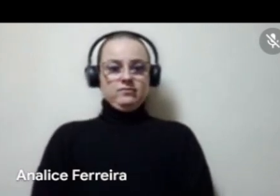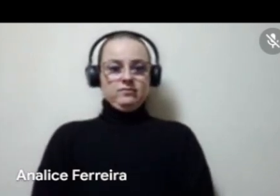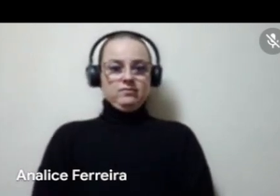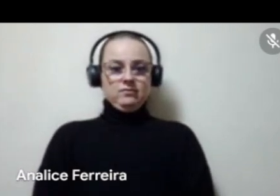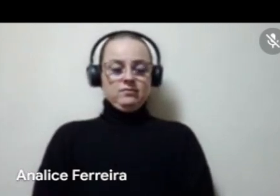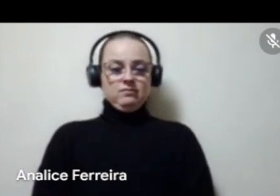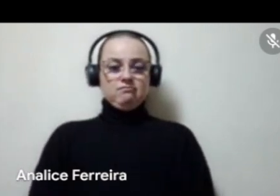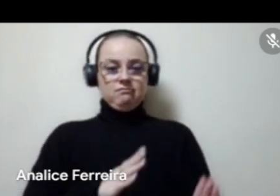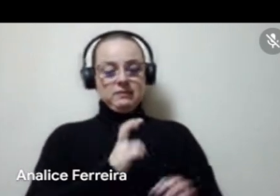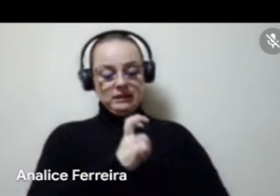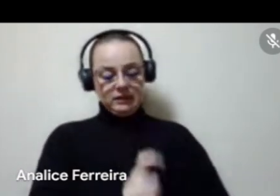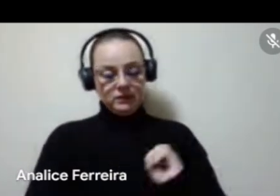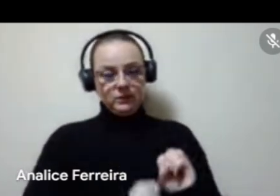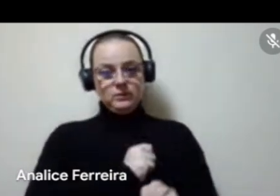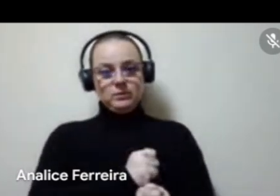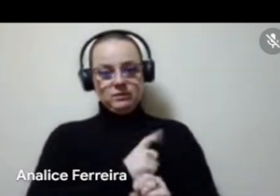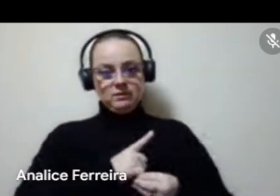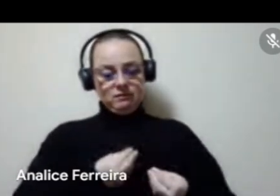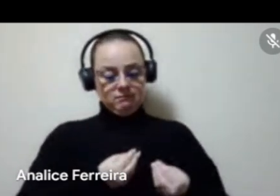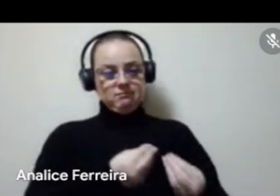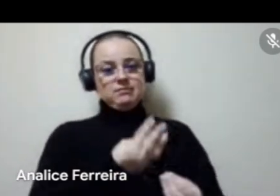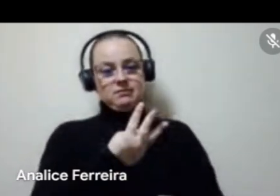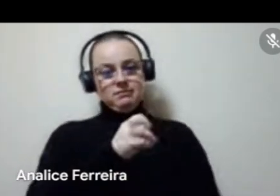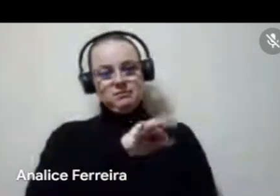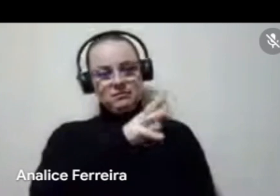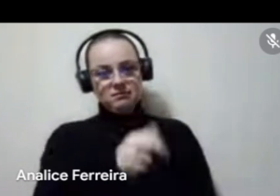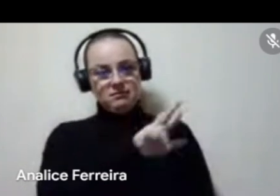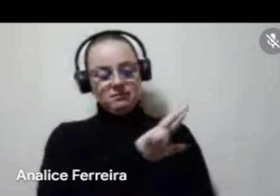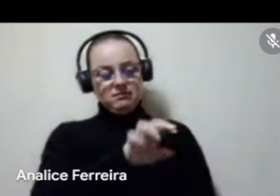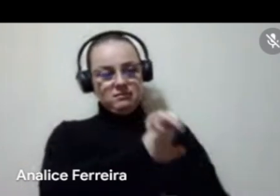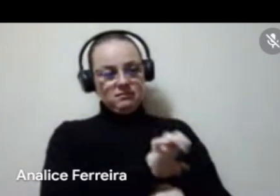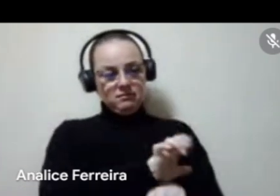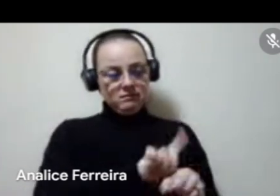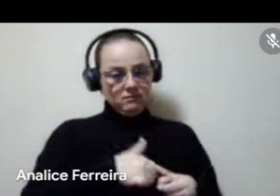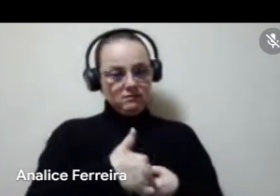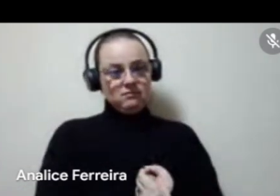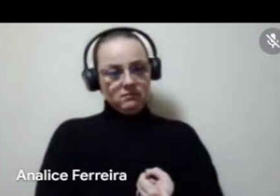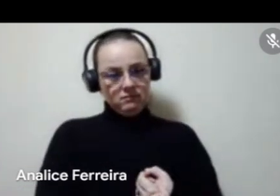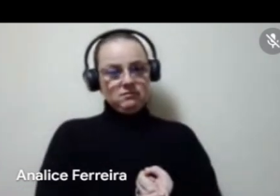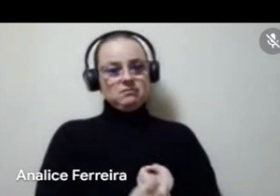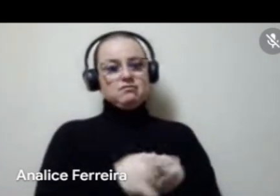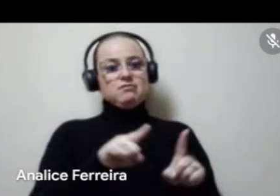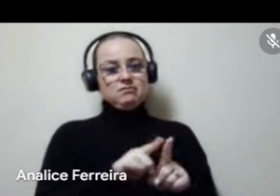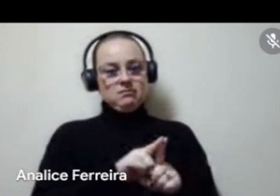Durante esses cinco anos, ser destinados 3 bilhões de reais para estados, municípios e o distrito federal,